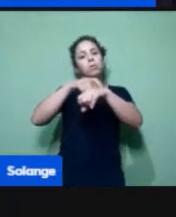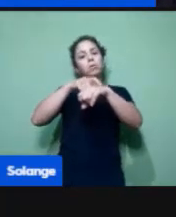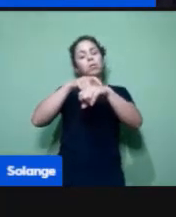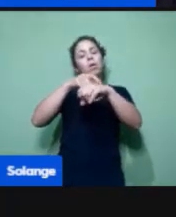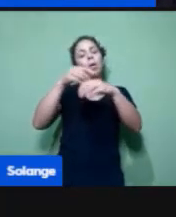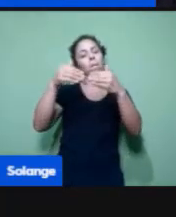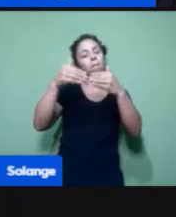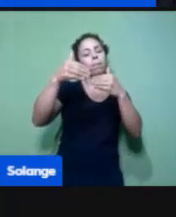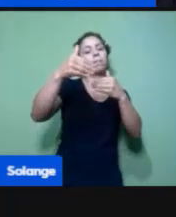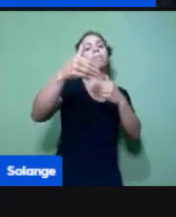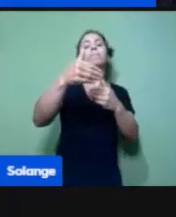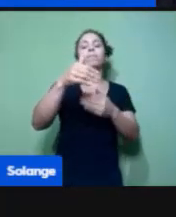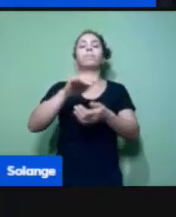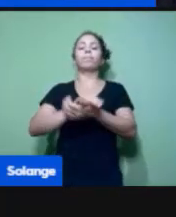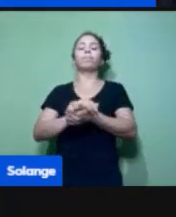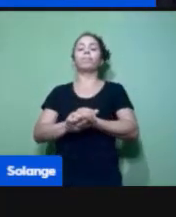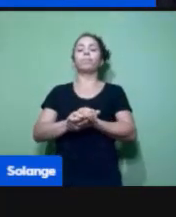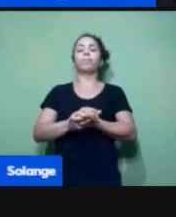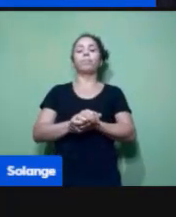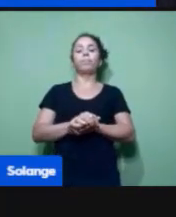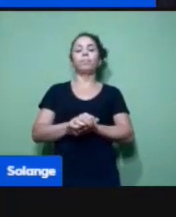dos alunos no final da aula, tá?